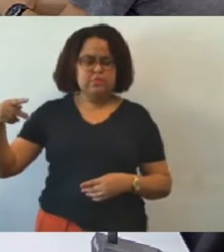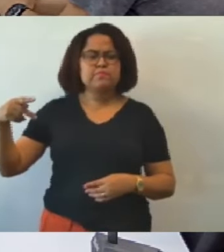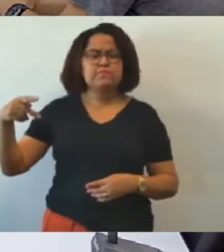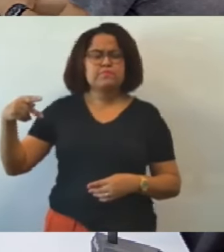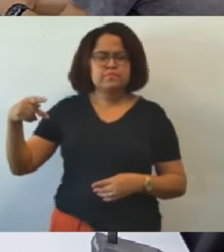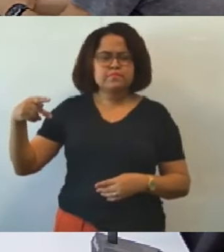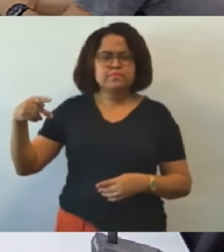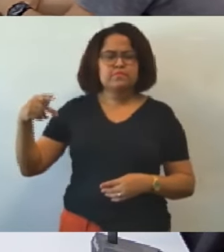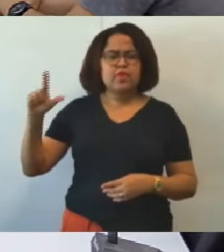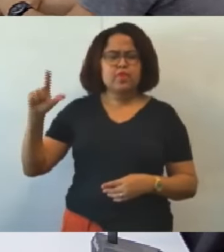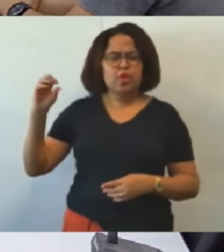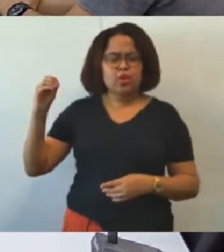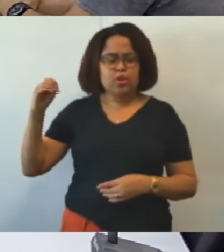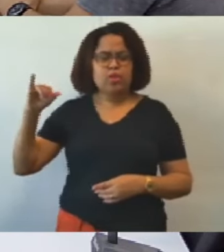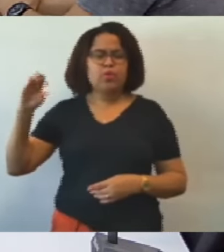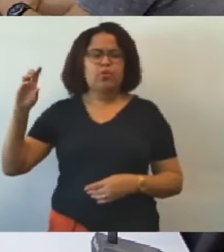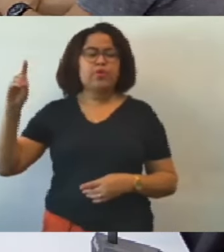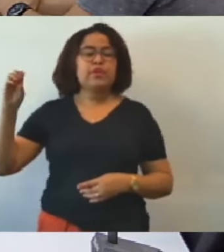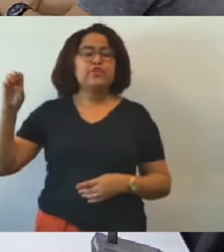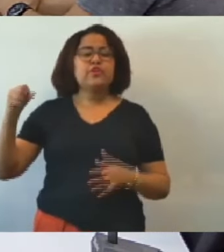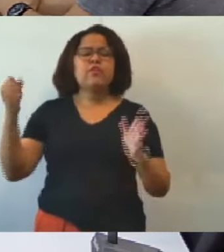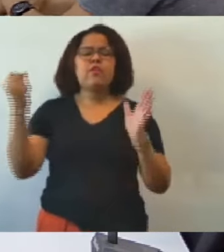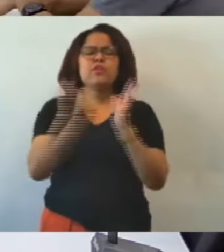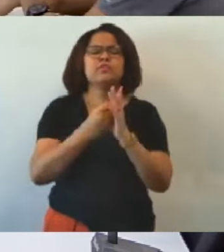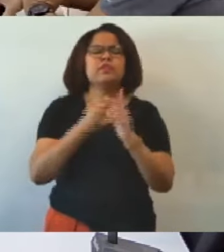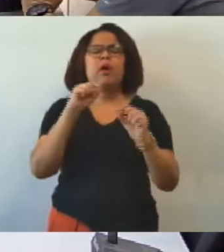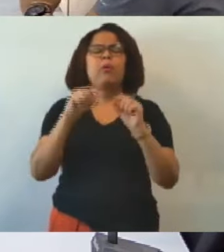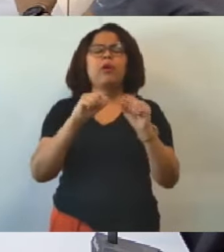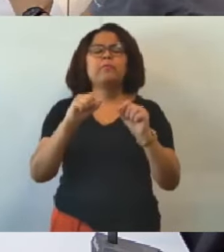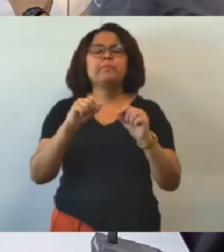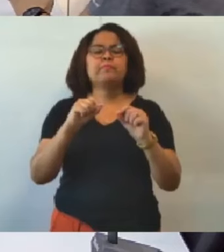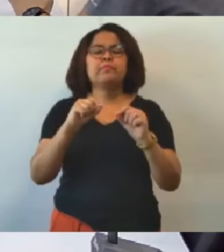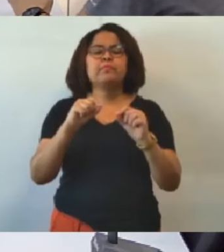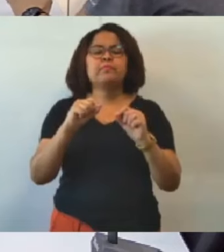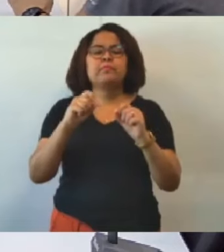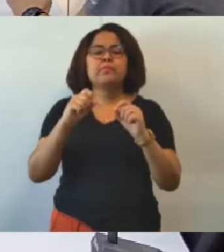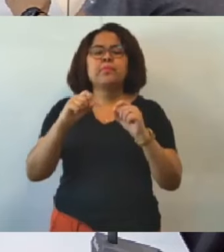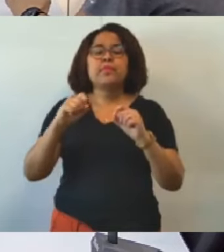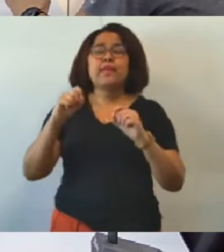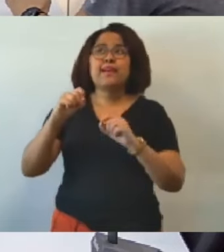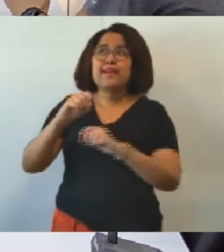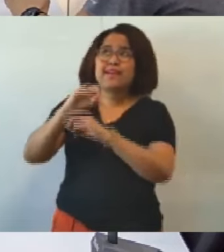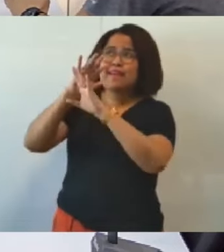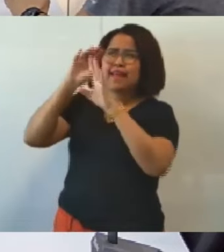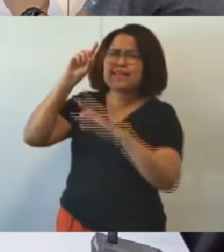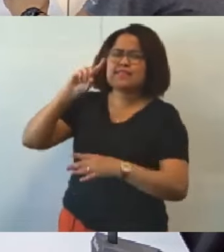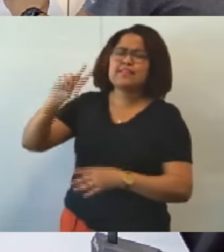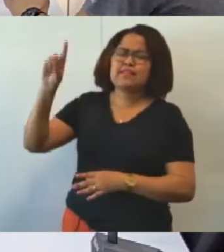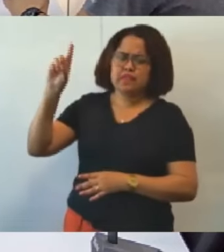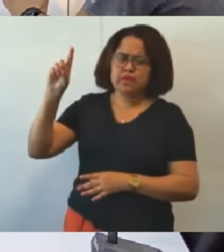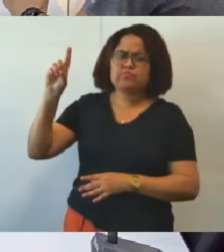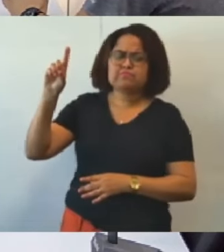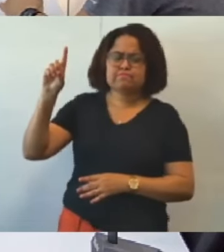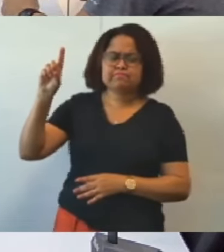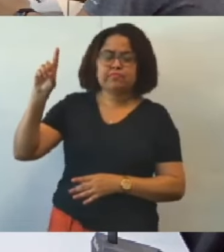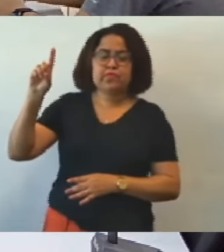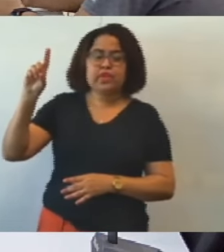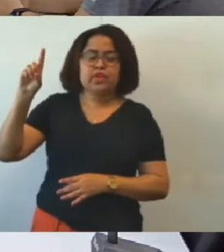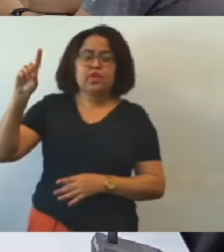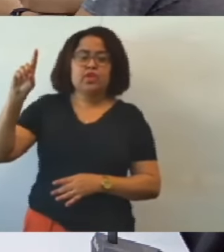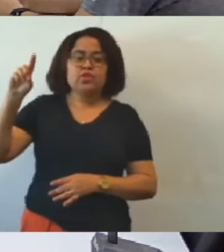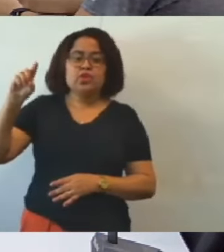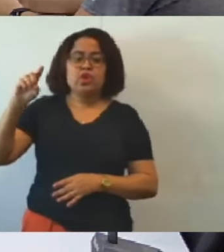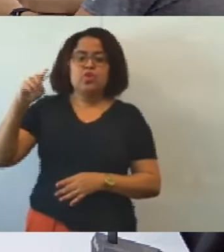eu quero deixar registrado que graças a Deus acredito eu que pela primeira vez nós estamos dando